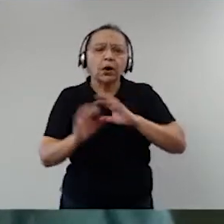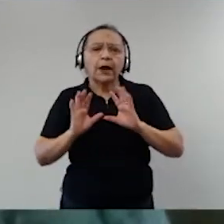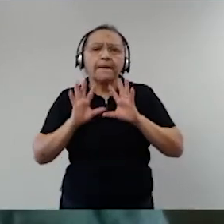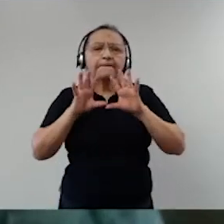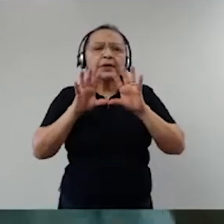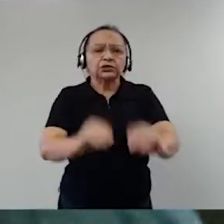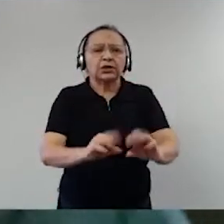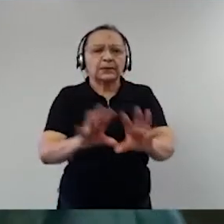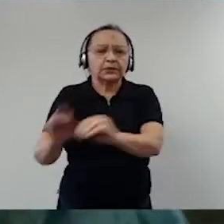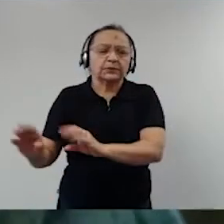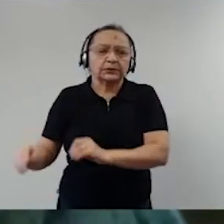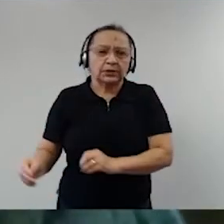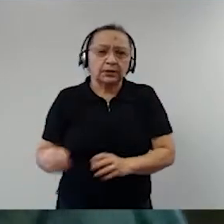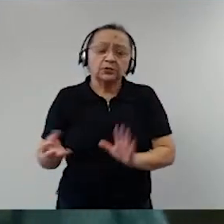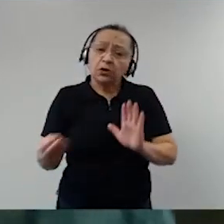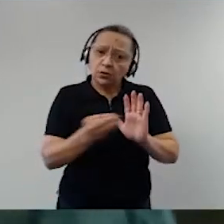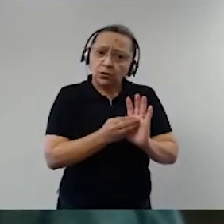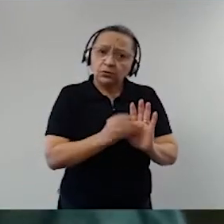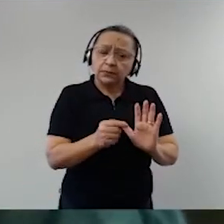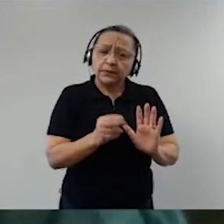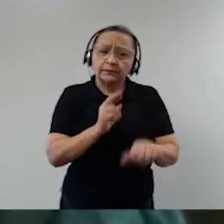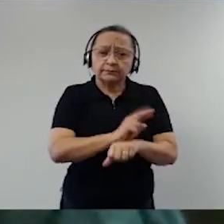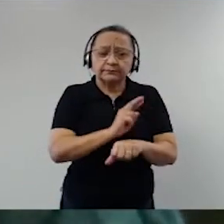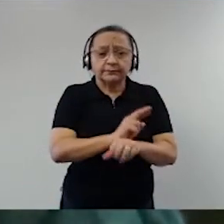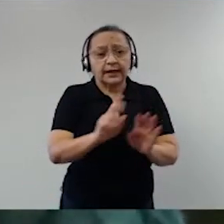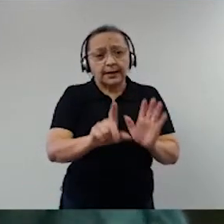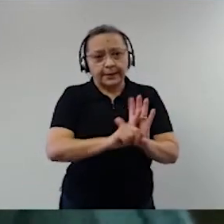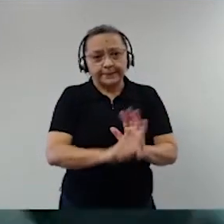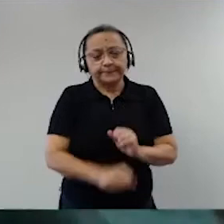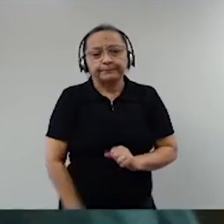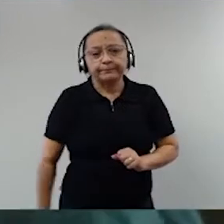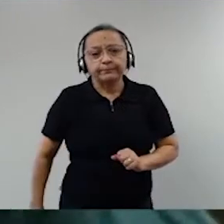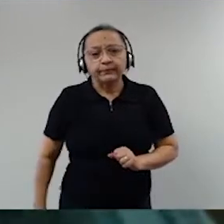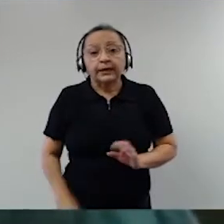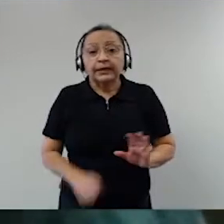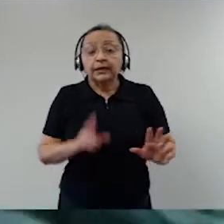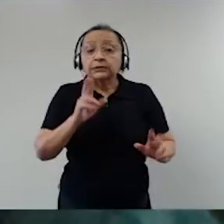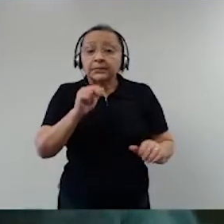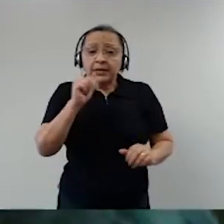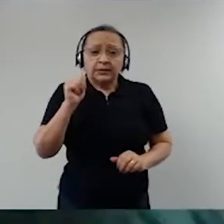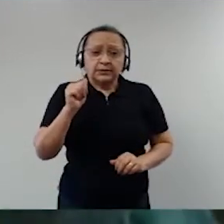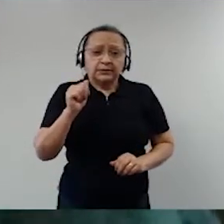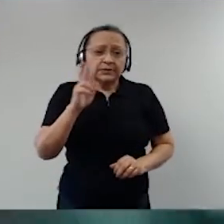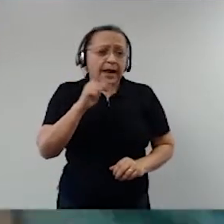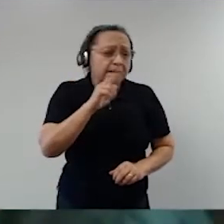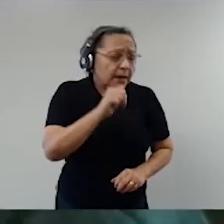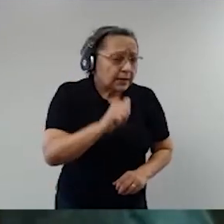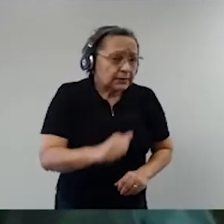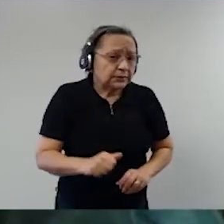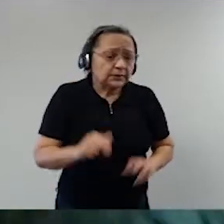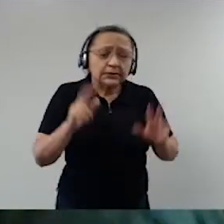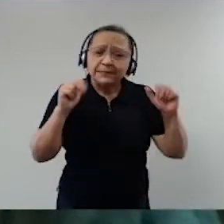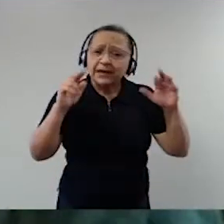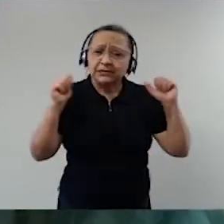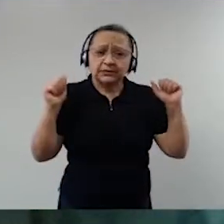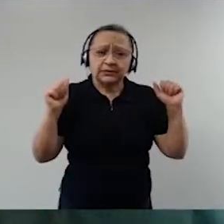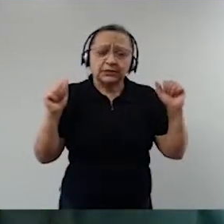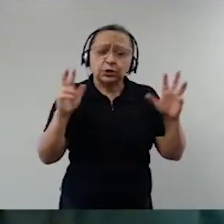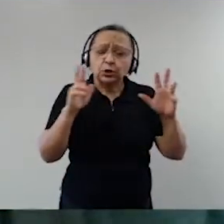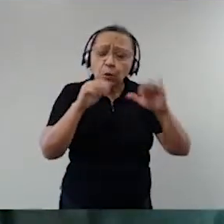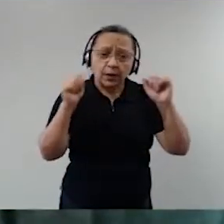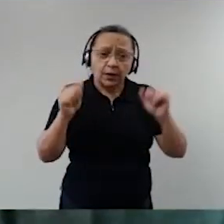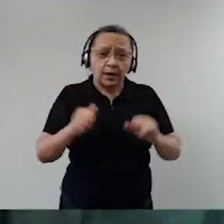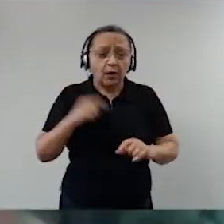é que aquilo foi colocado para reposição da lei da ordem. Jamais, jamais, jamais, em nenhum momento, com